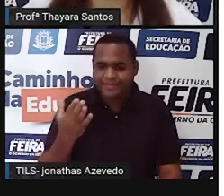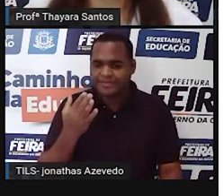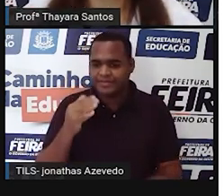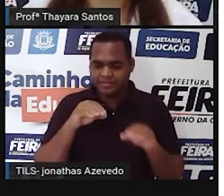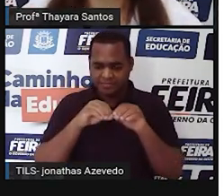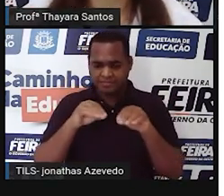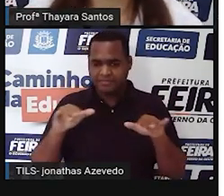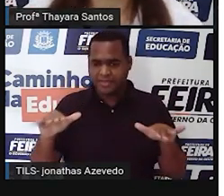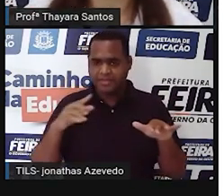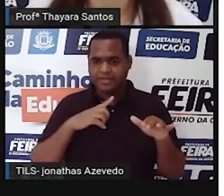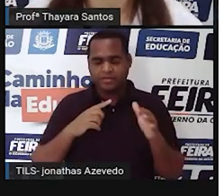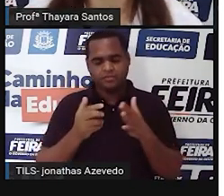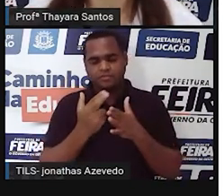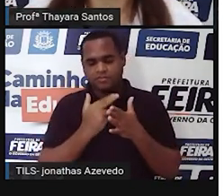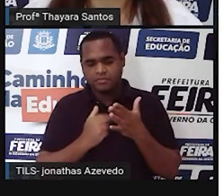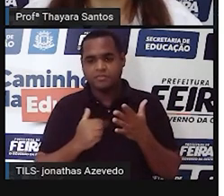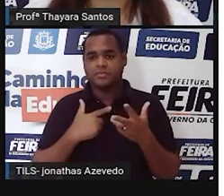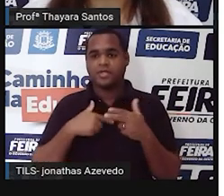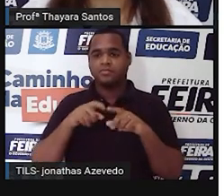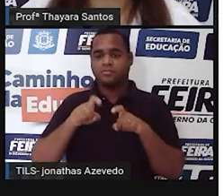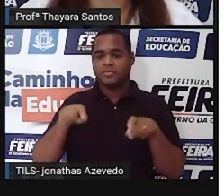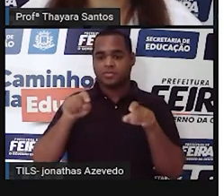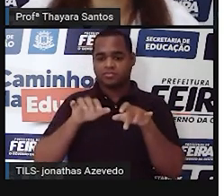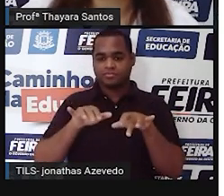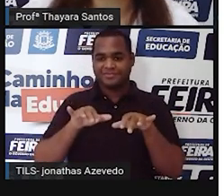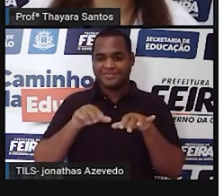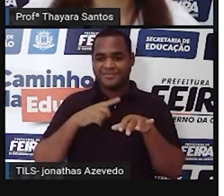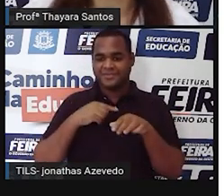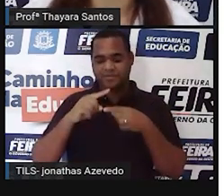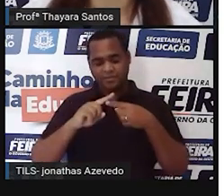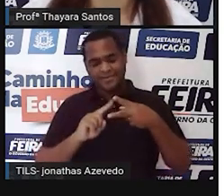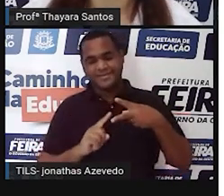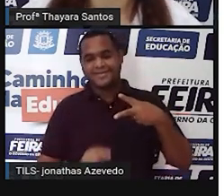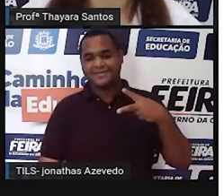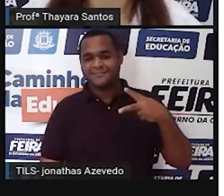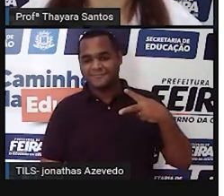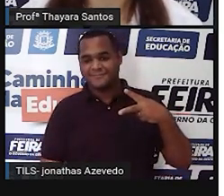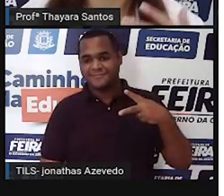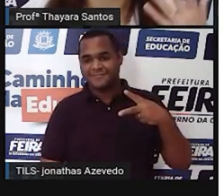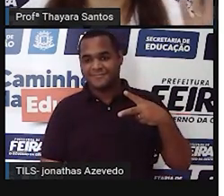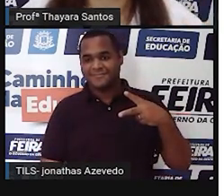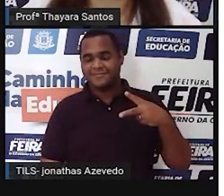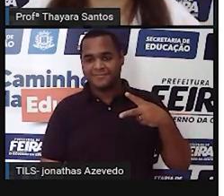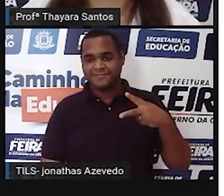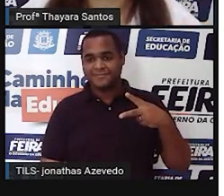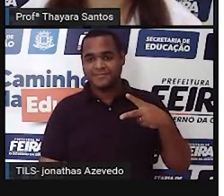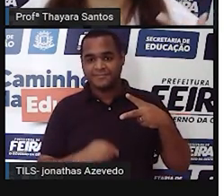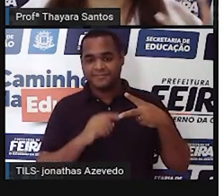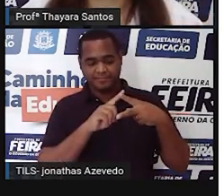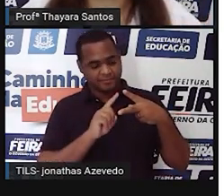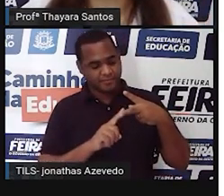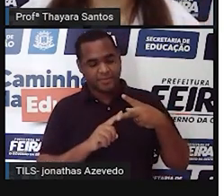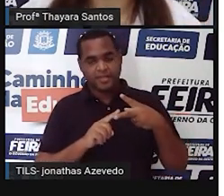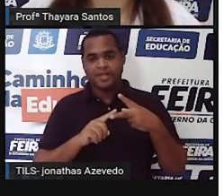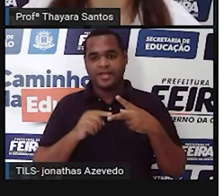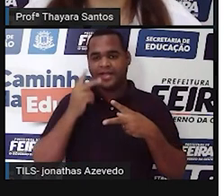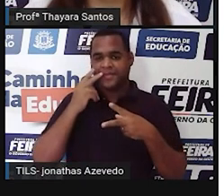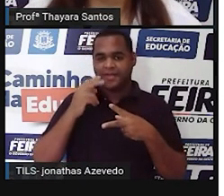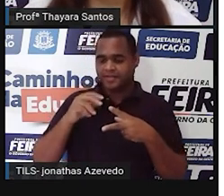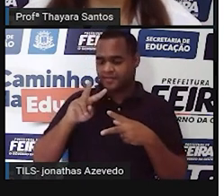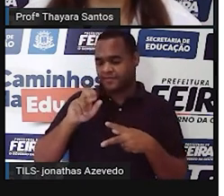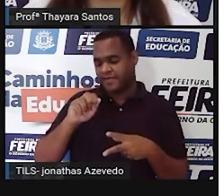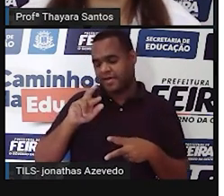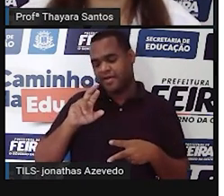transmite a imagem direto na tela do computador. E a gente tem dois tipos de microscópio eletrônico, que a gente chama de varredura, e o